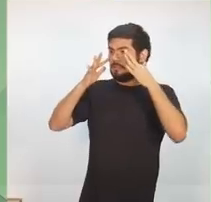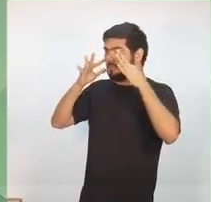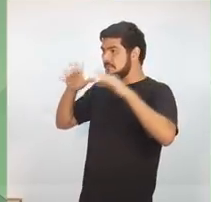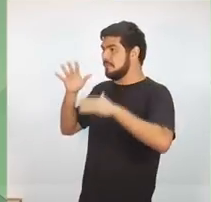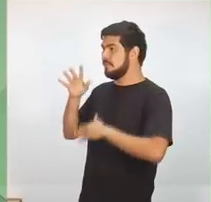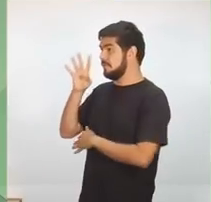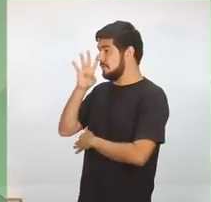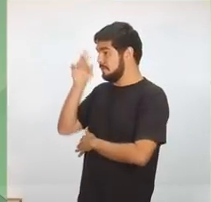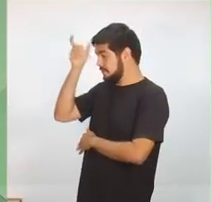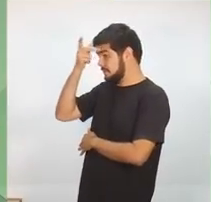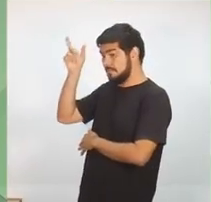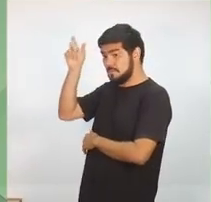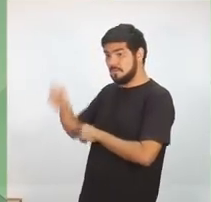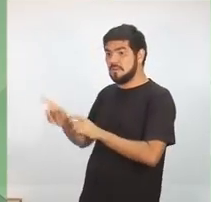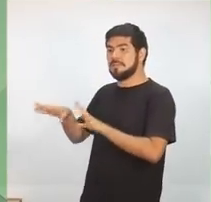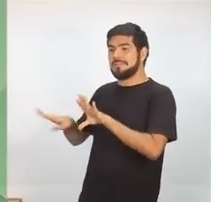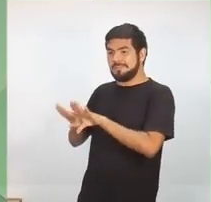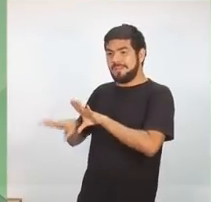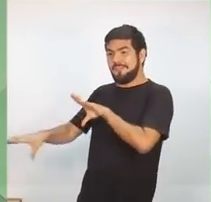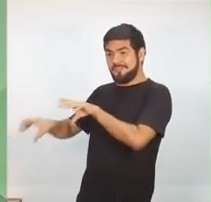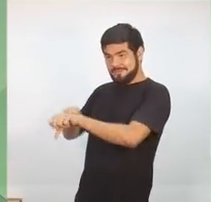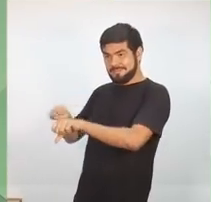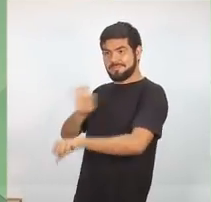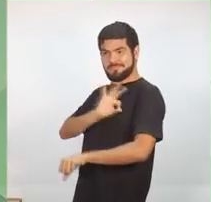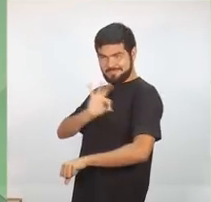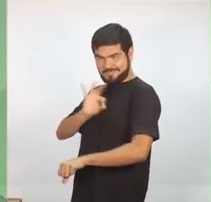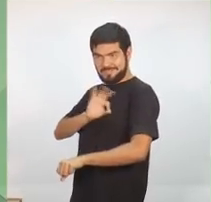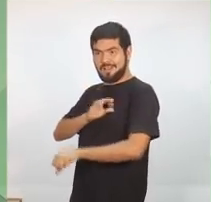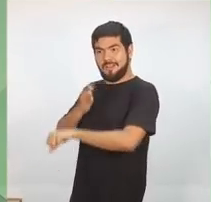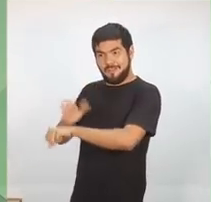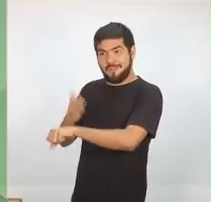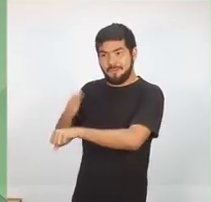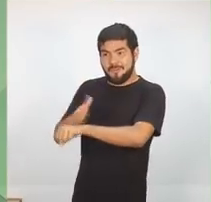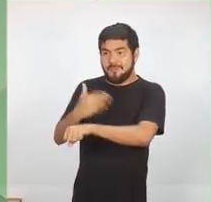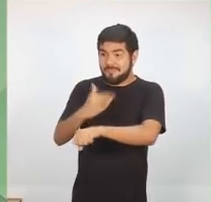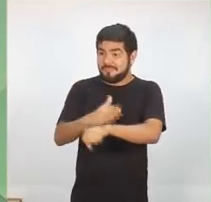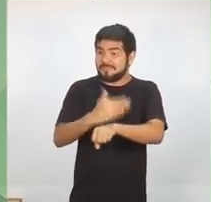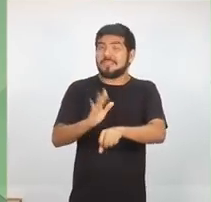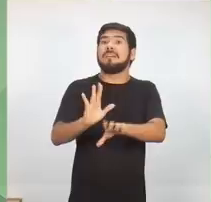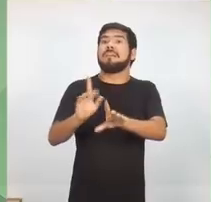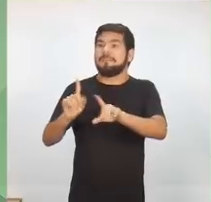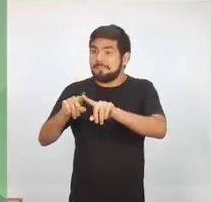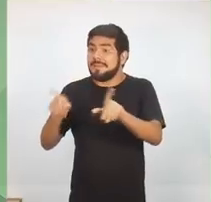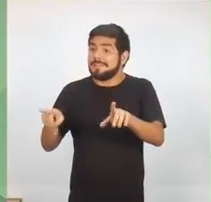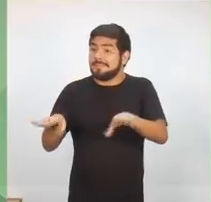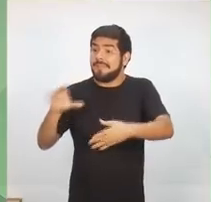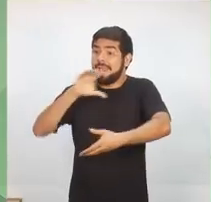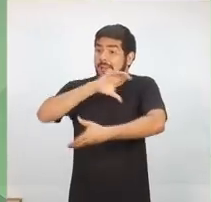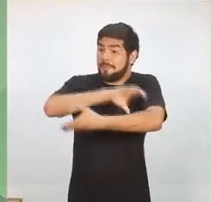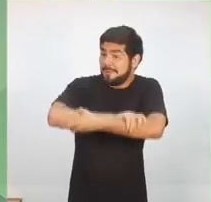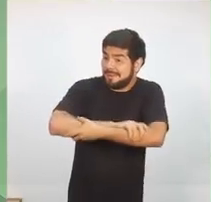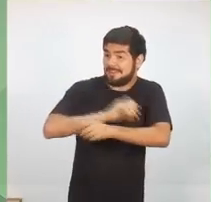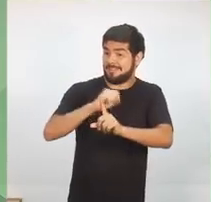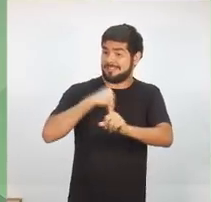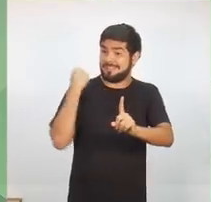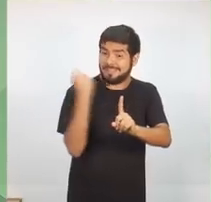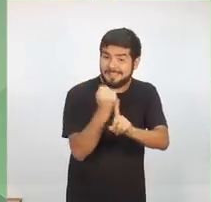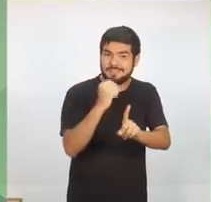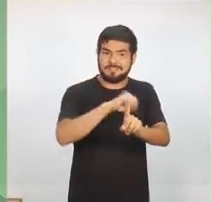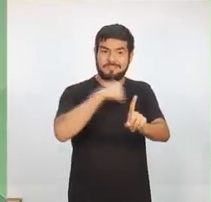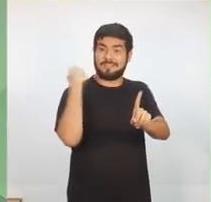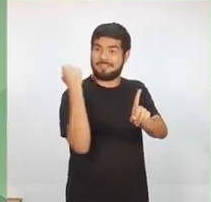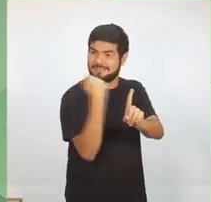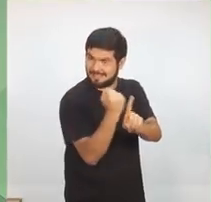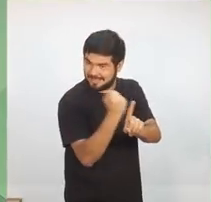dos policiais e de toda a equipe que trabalha em segurança pública, mas é preciso também fazer essa parceria com a sociedade, onde a sociedade,